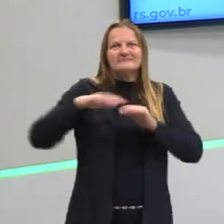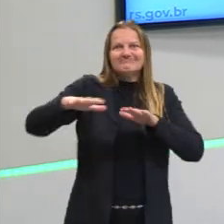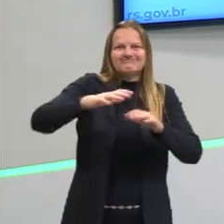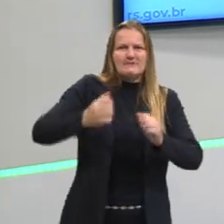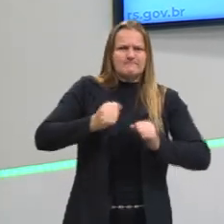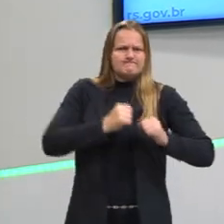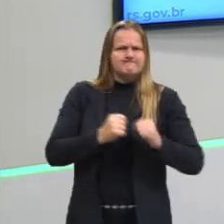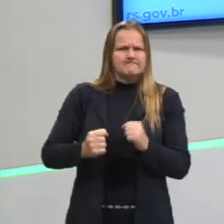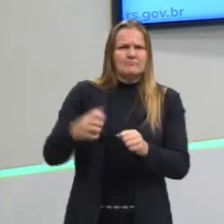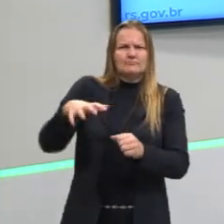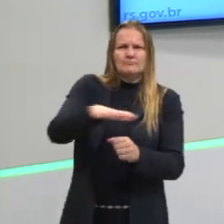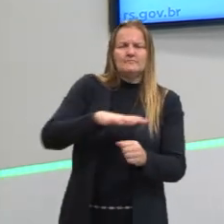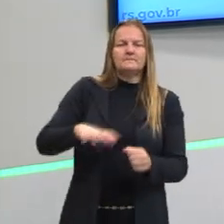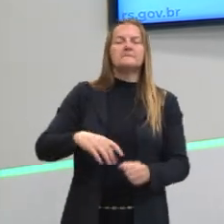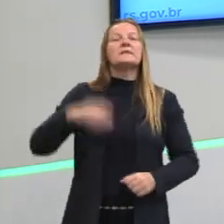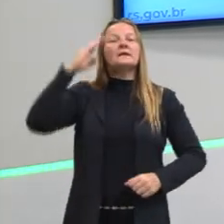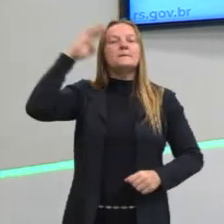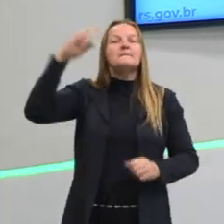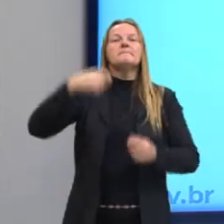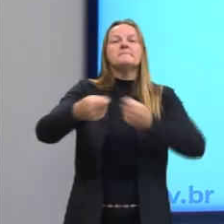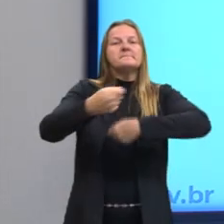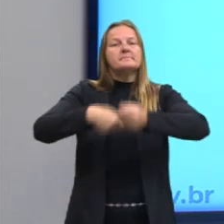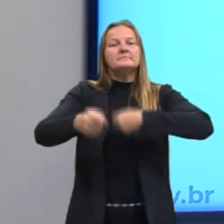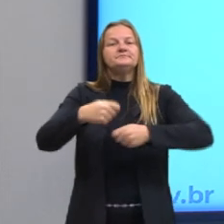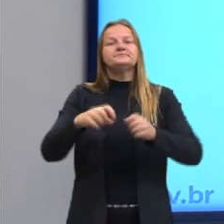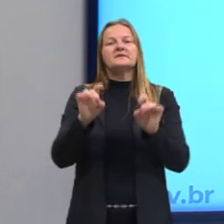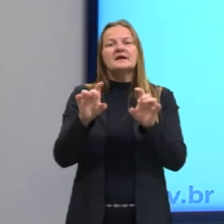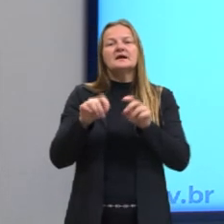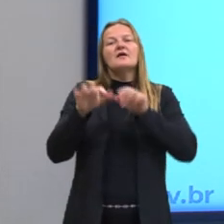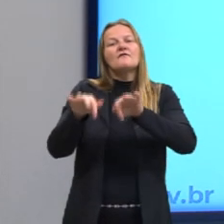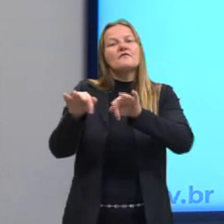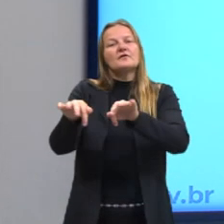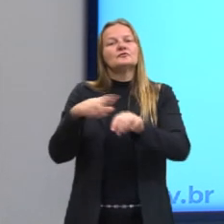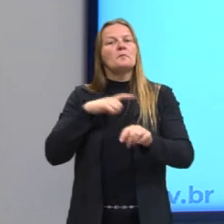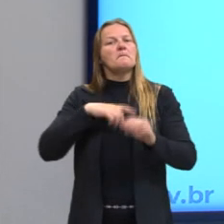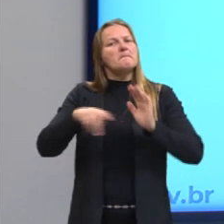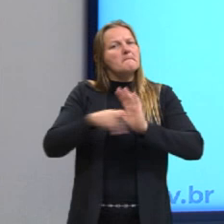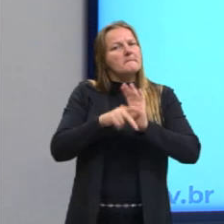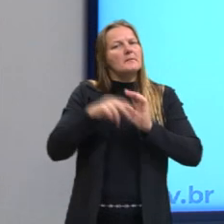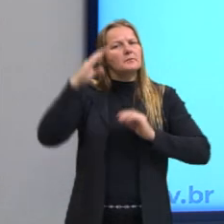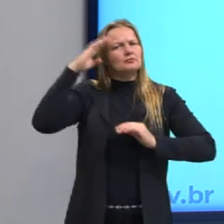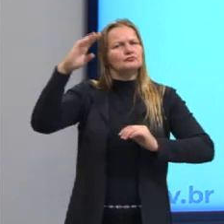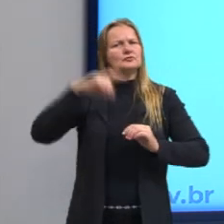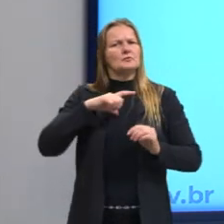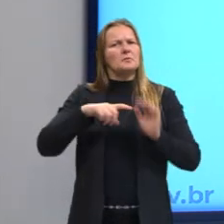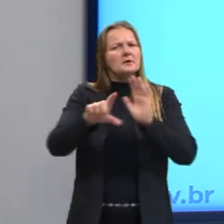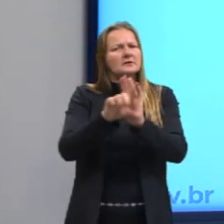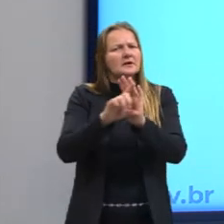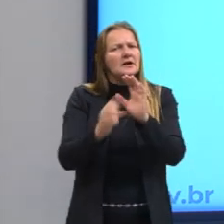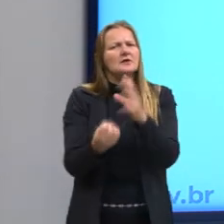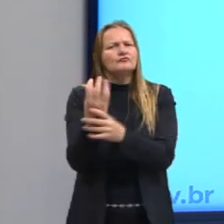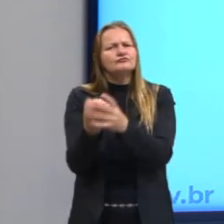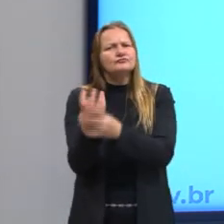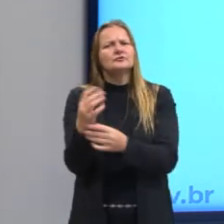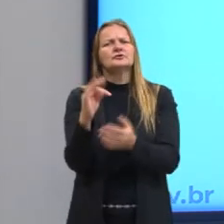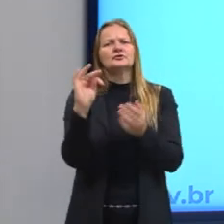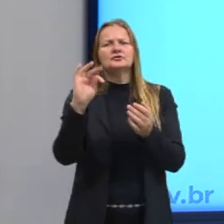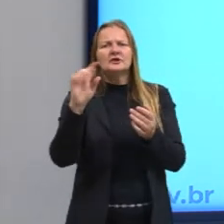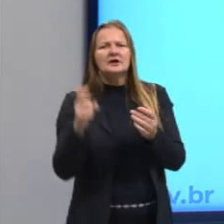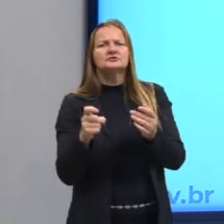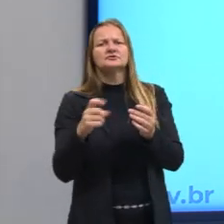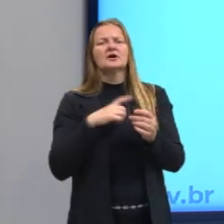administração, o exército, também. Cada feudo tinha o seu próprio exército, tinha as suas próprias leis, as suas taxas,